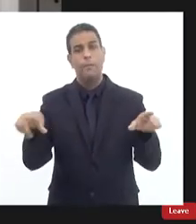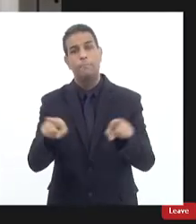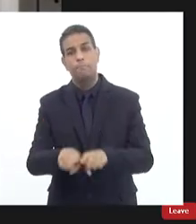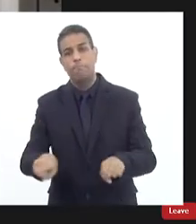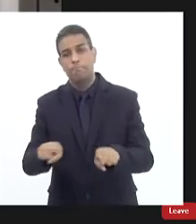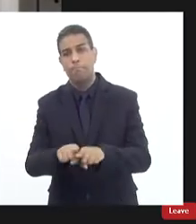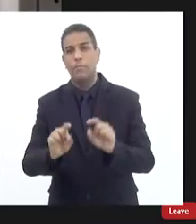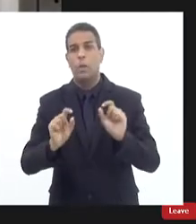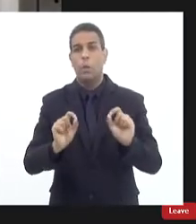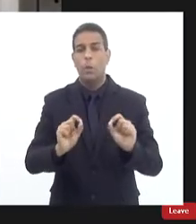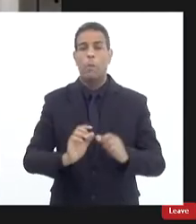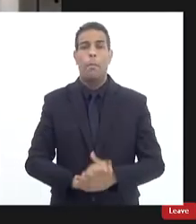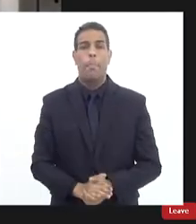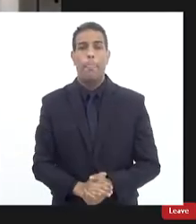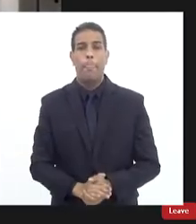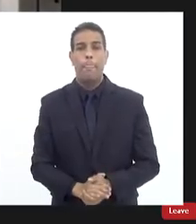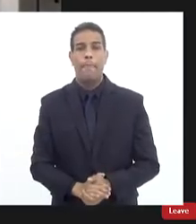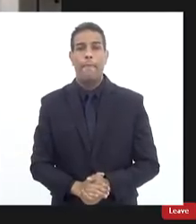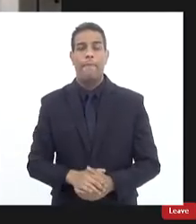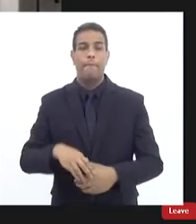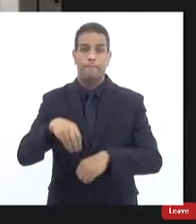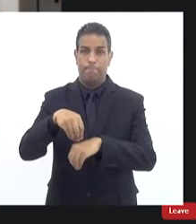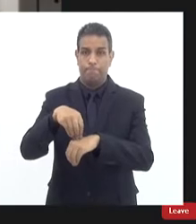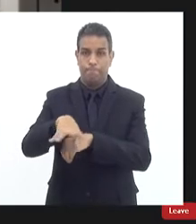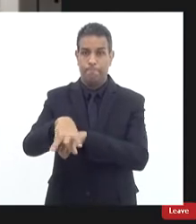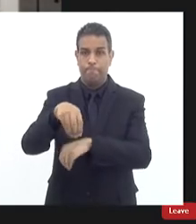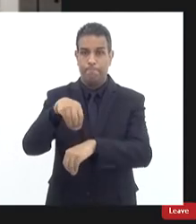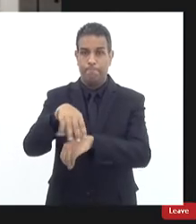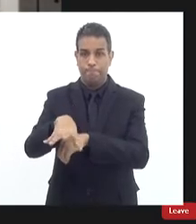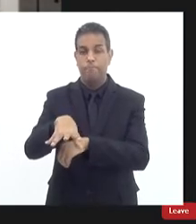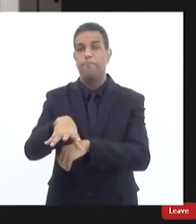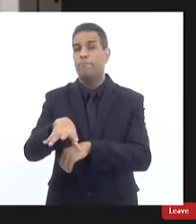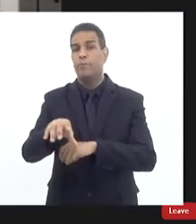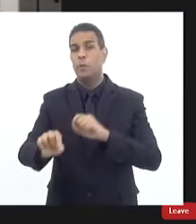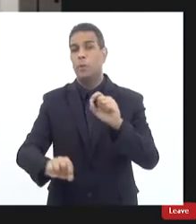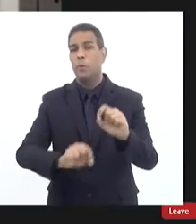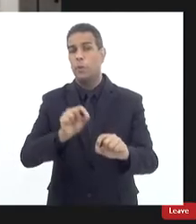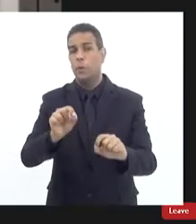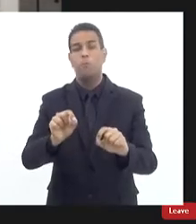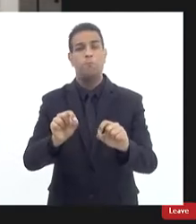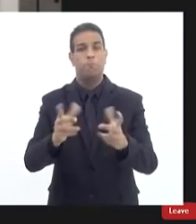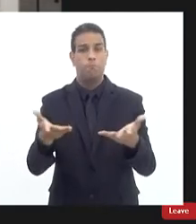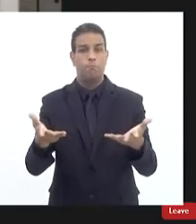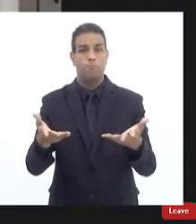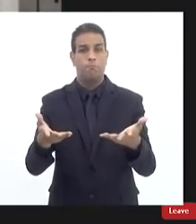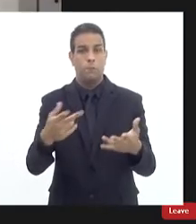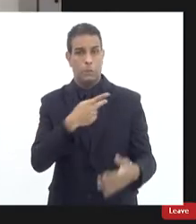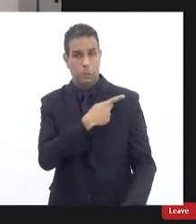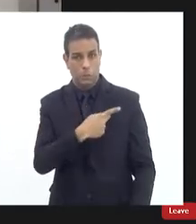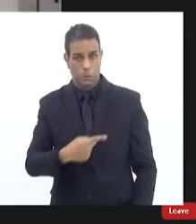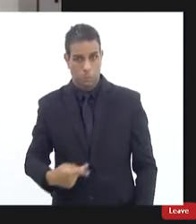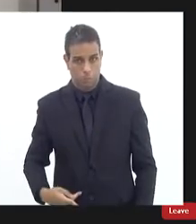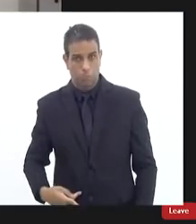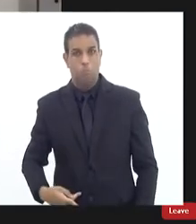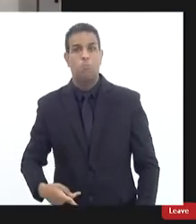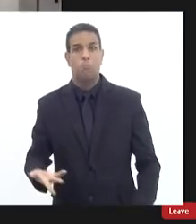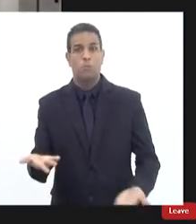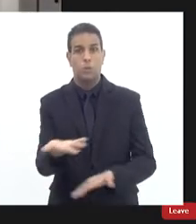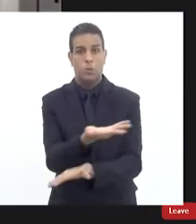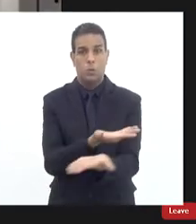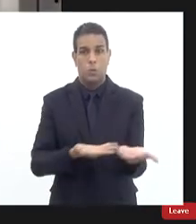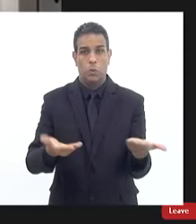informo ainda a presidência será compartilhada pelas duas